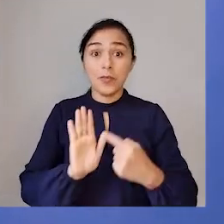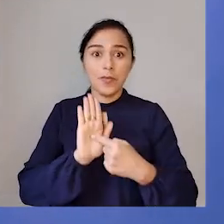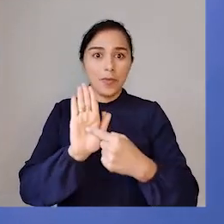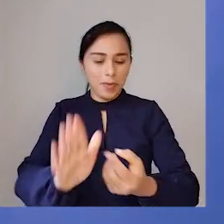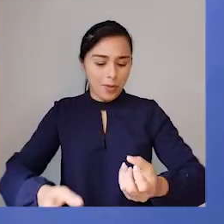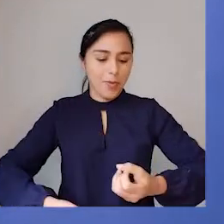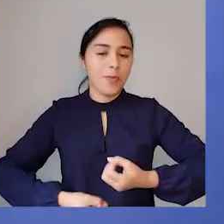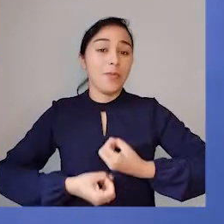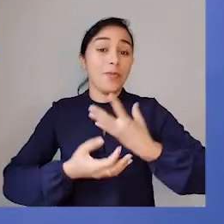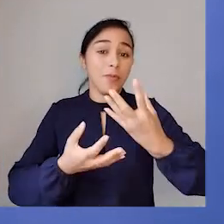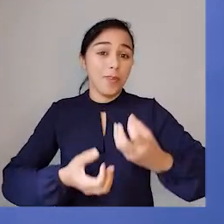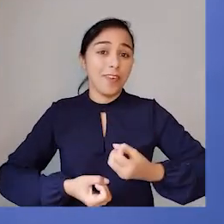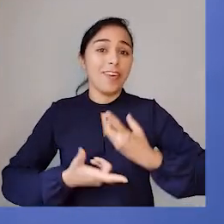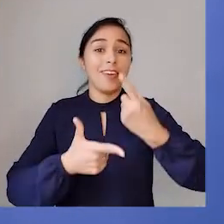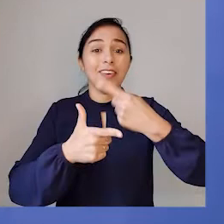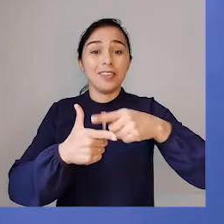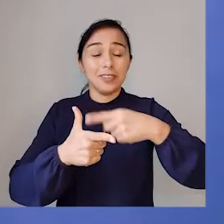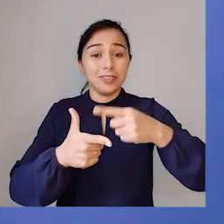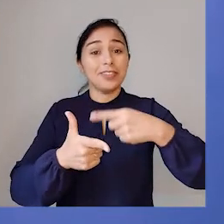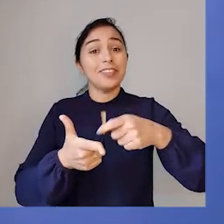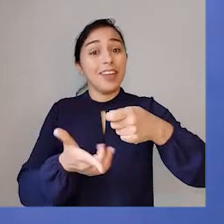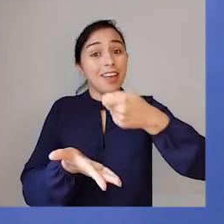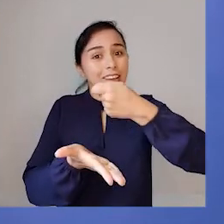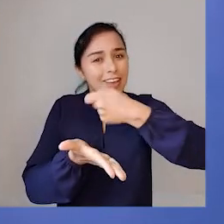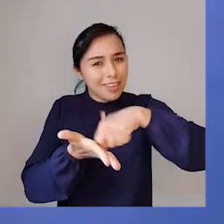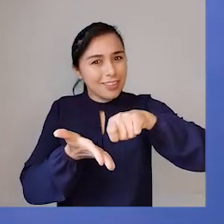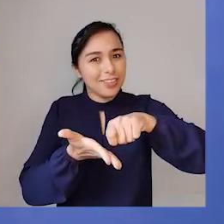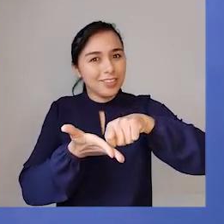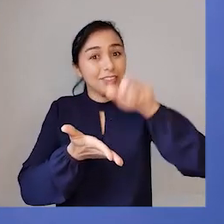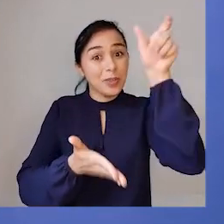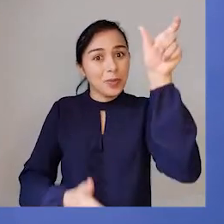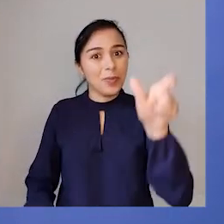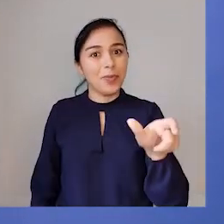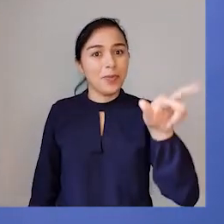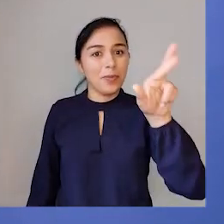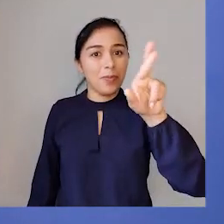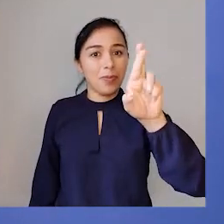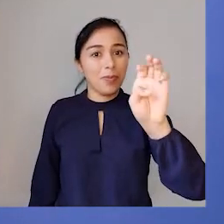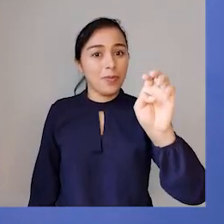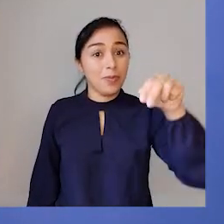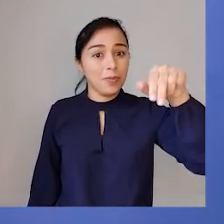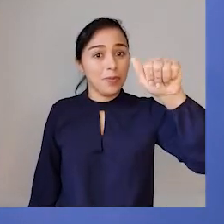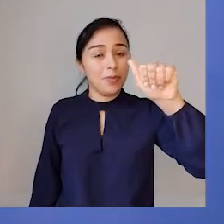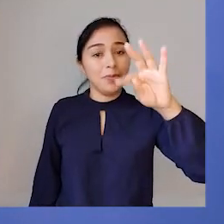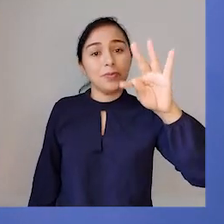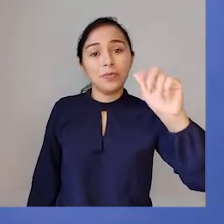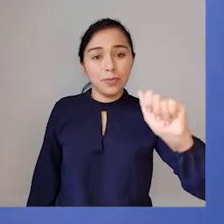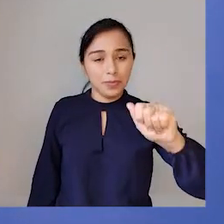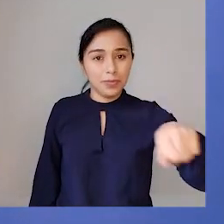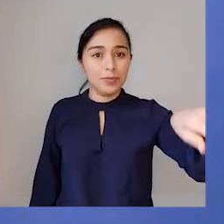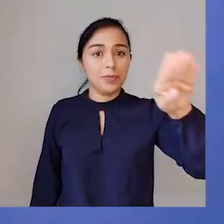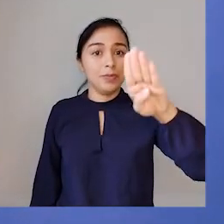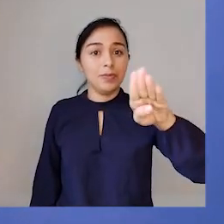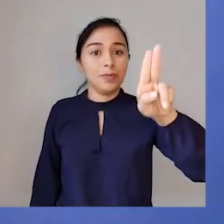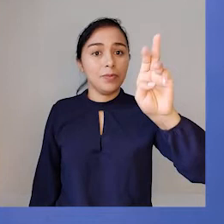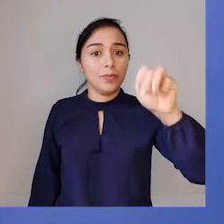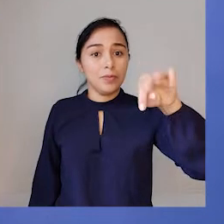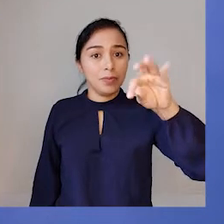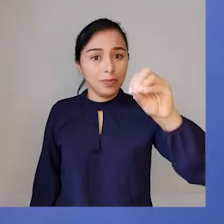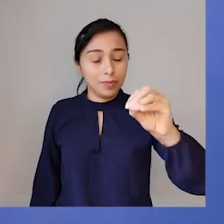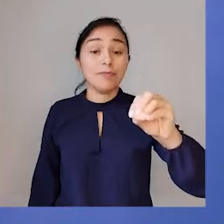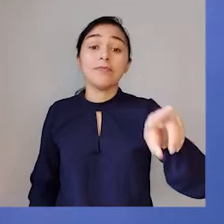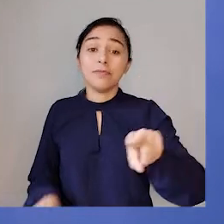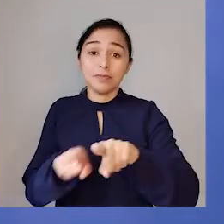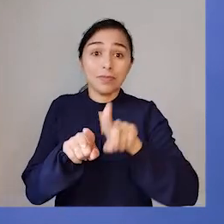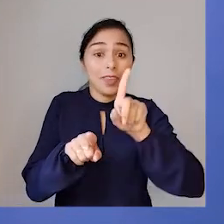Poemas Problemas, escritos pela Renata Bueno. Esse primeiro poema, que também é um problema e vai precisar da